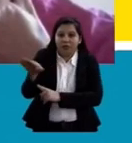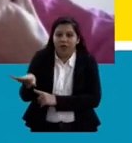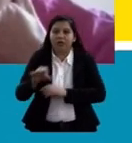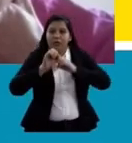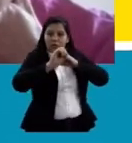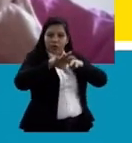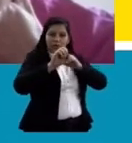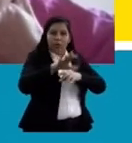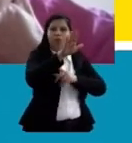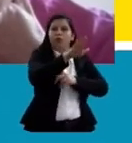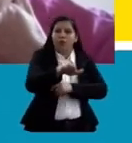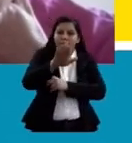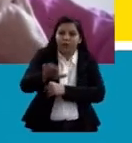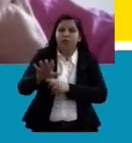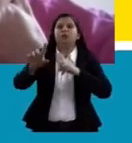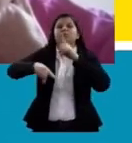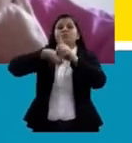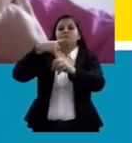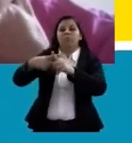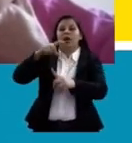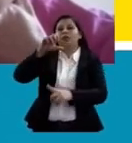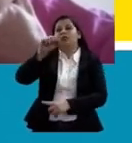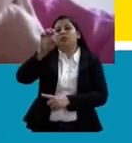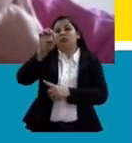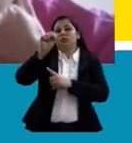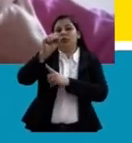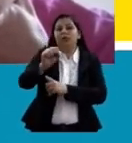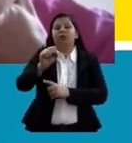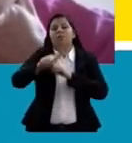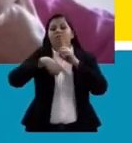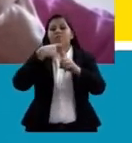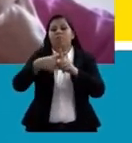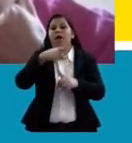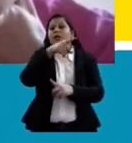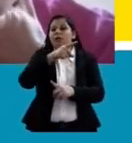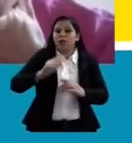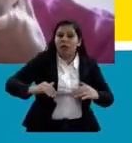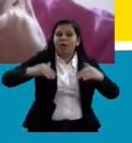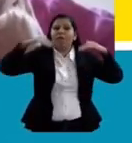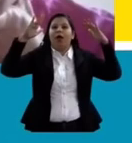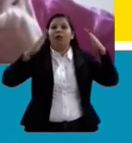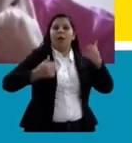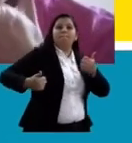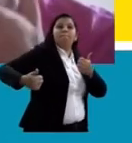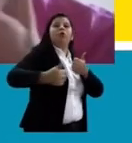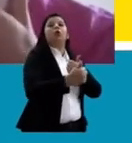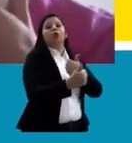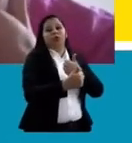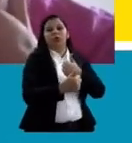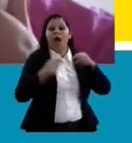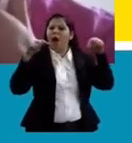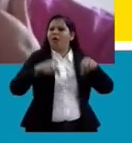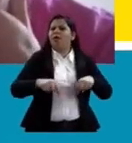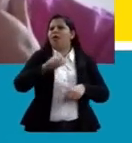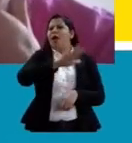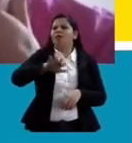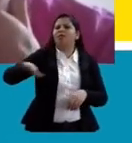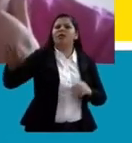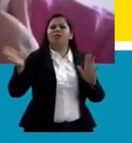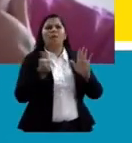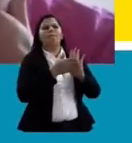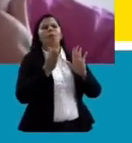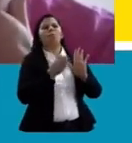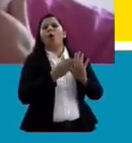infantil, quanto do SESC Mais Infância, como protagonistas. Aqui, elas propõem temas para